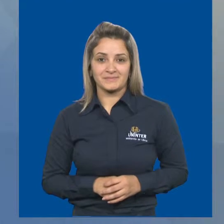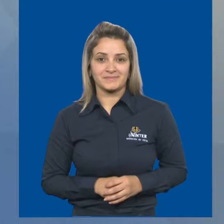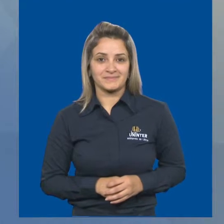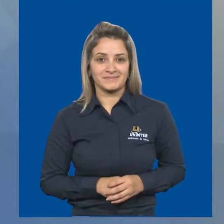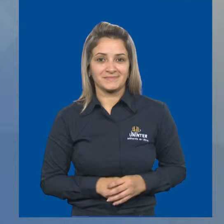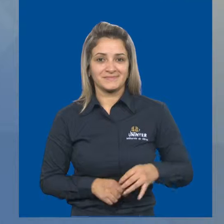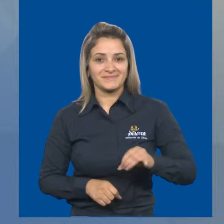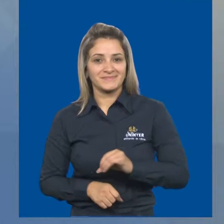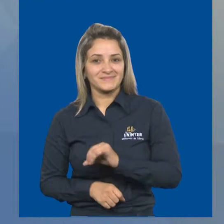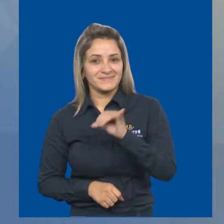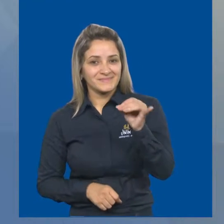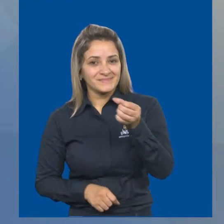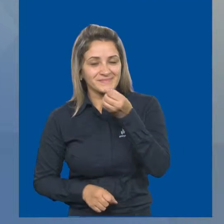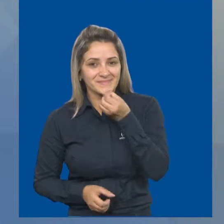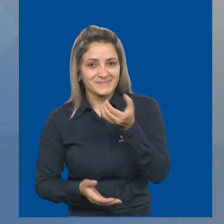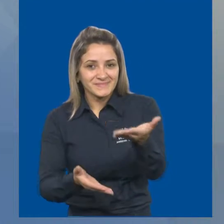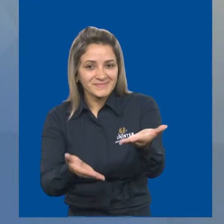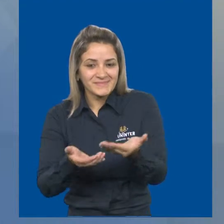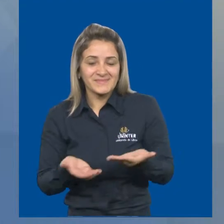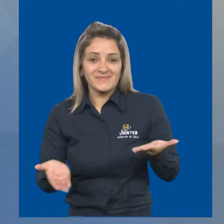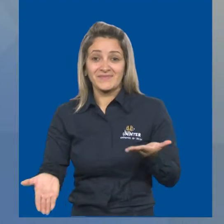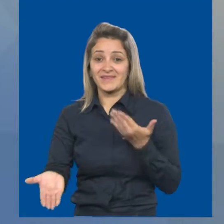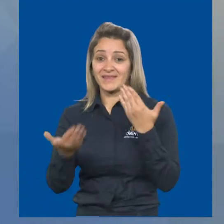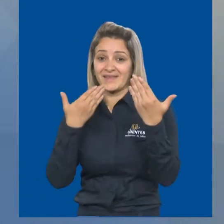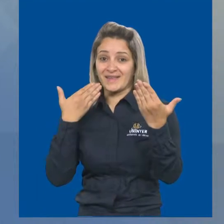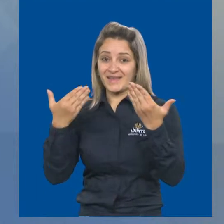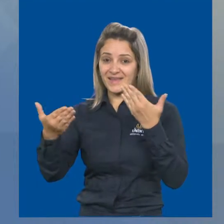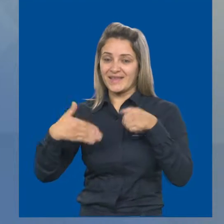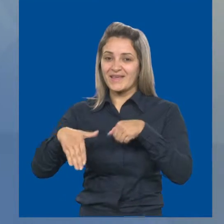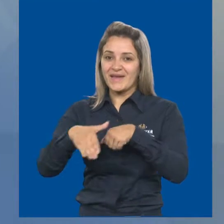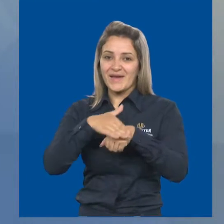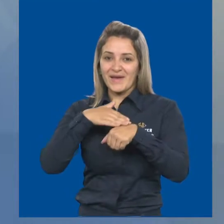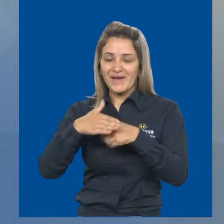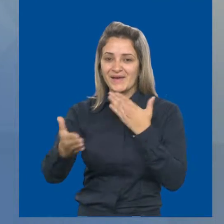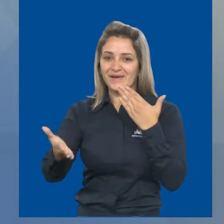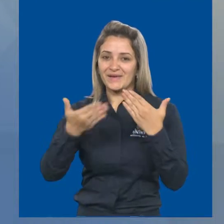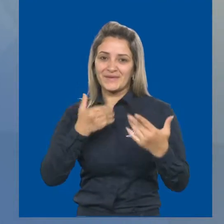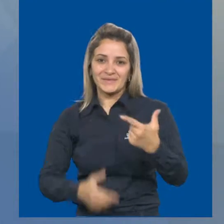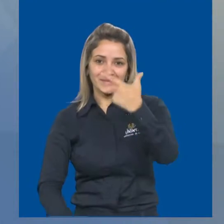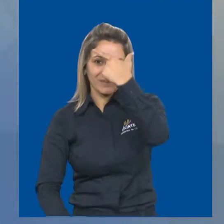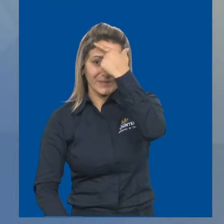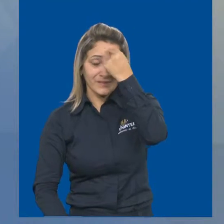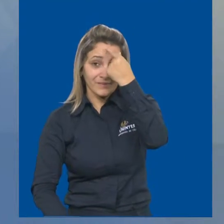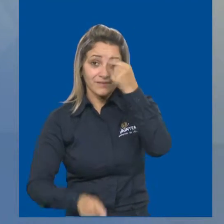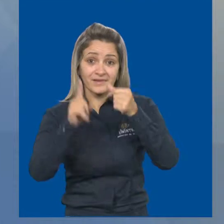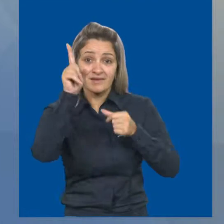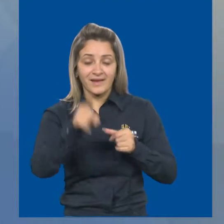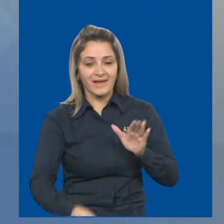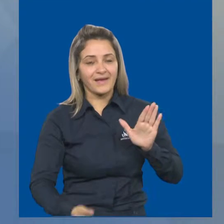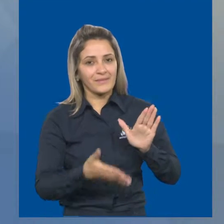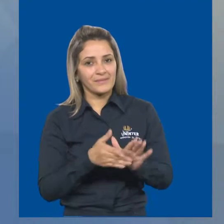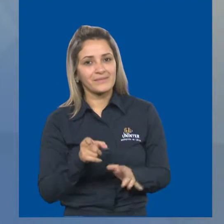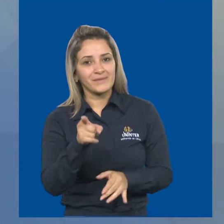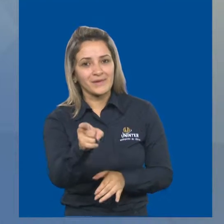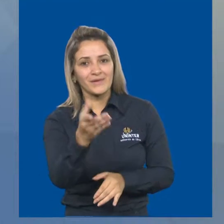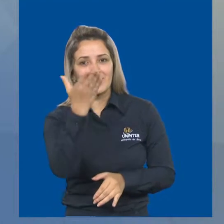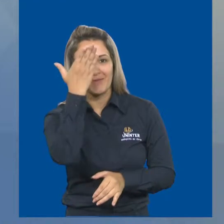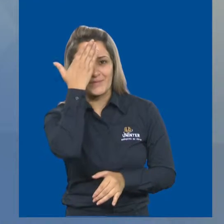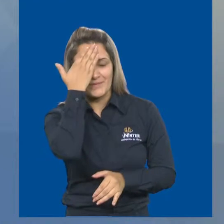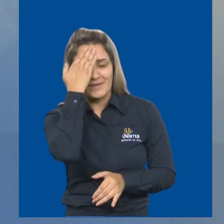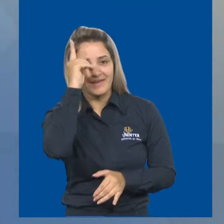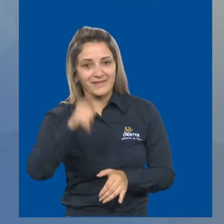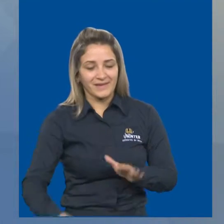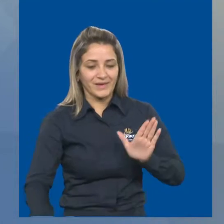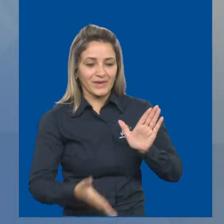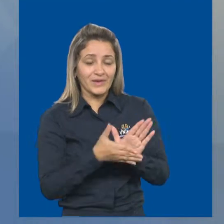Olá, bem-vindo a mais um Conversa Acadêmica. O programa Conversa Acadêmica, você sabe, é uma iniciativa